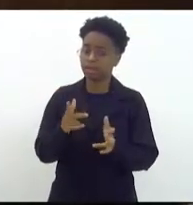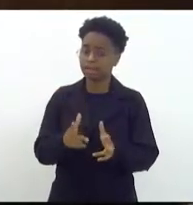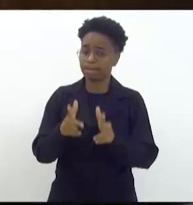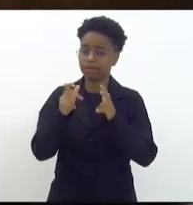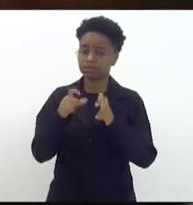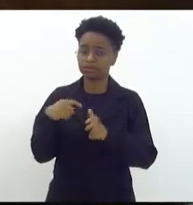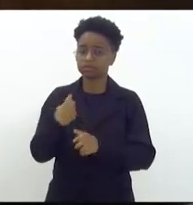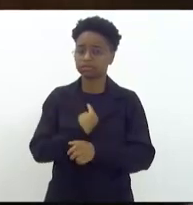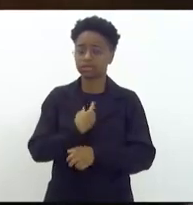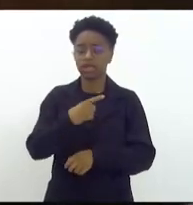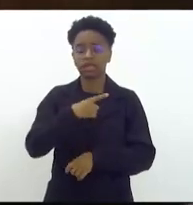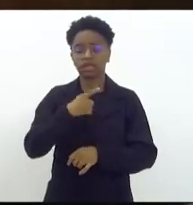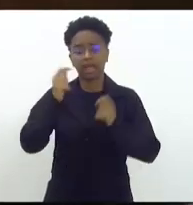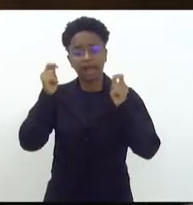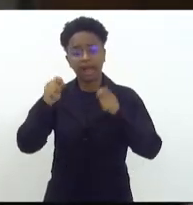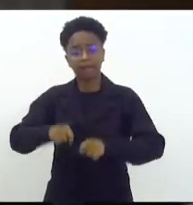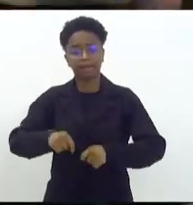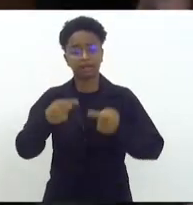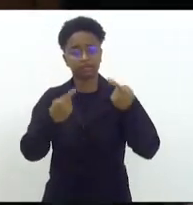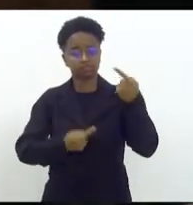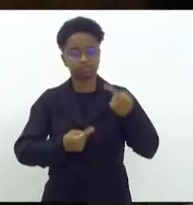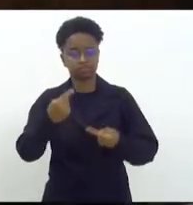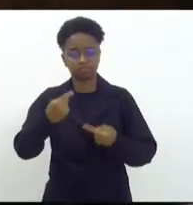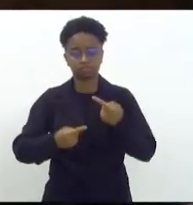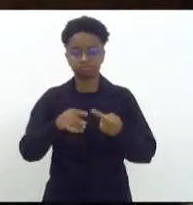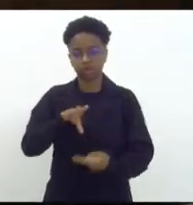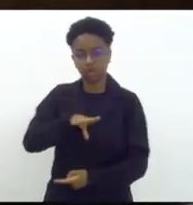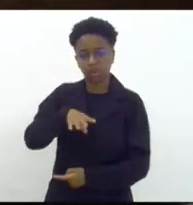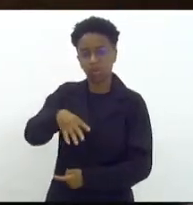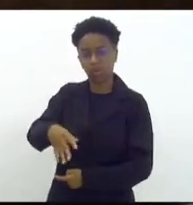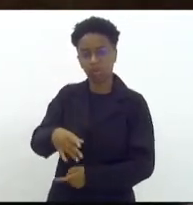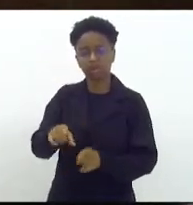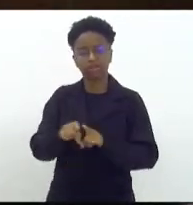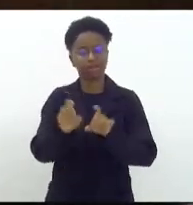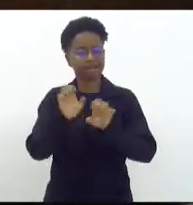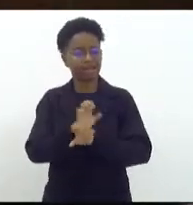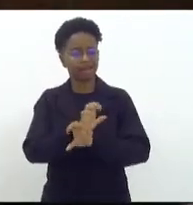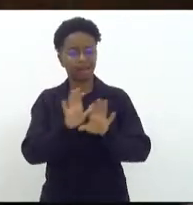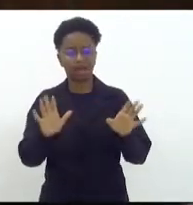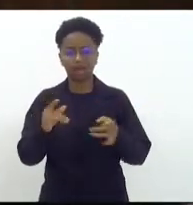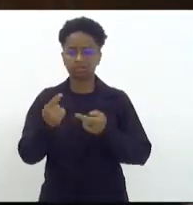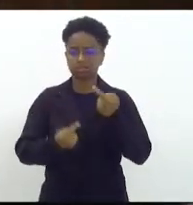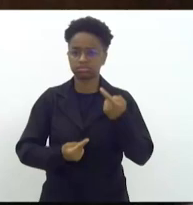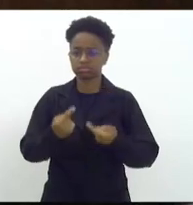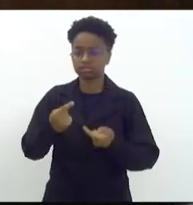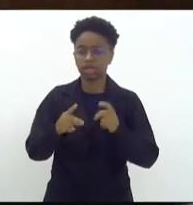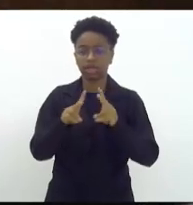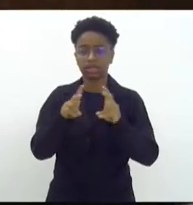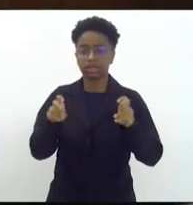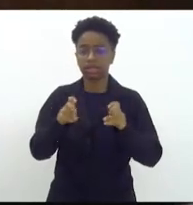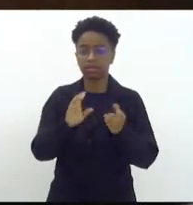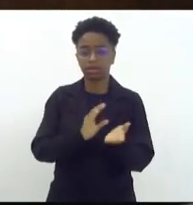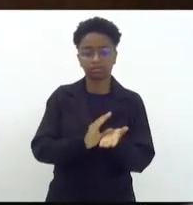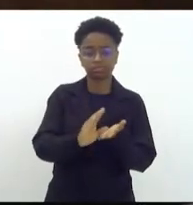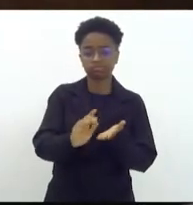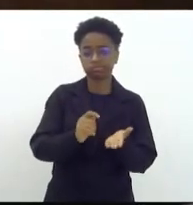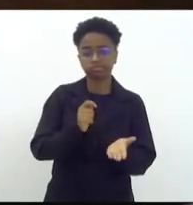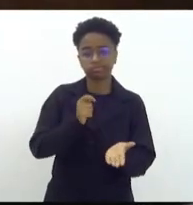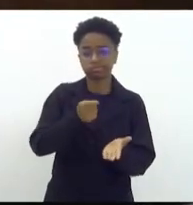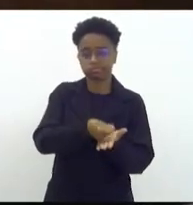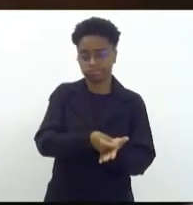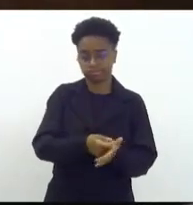capacidade de discutir com coragem e com transparência a questão da emenda em positivo.